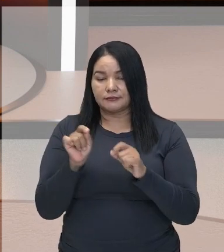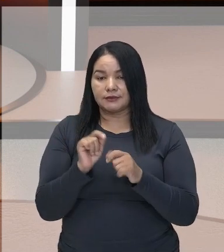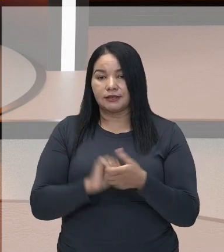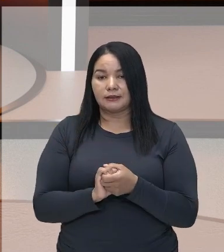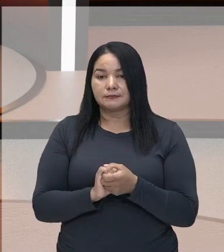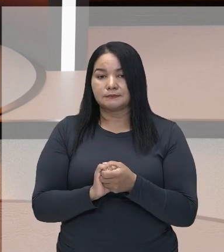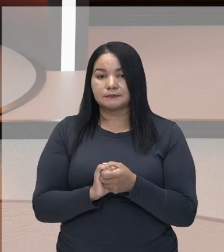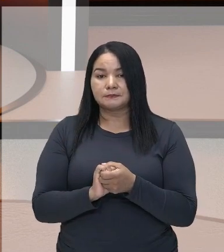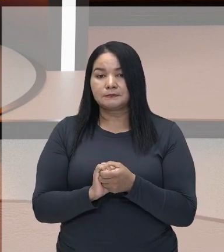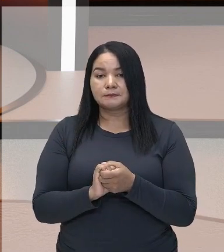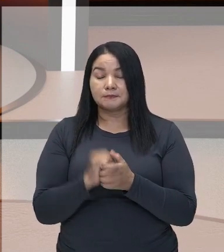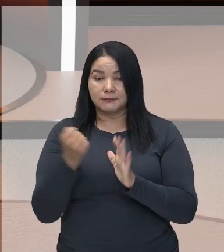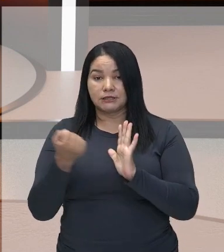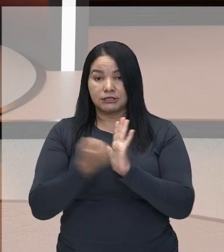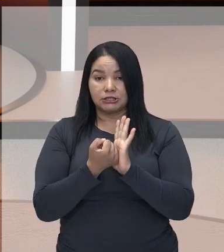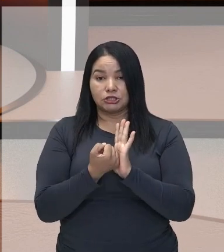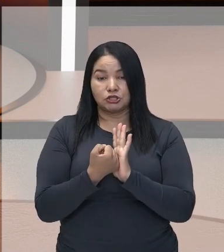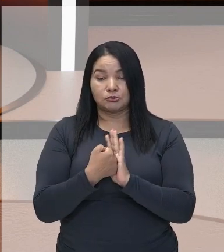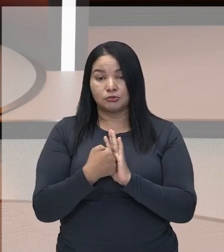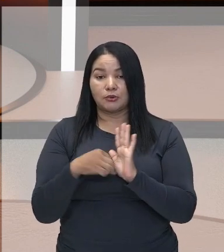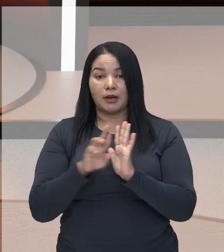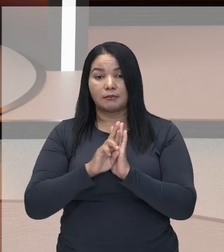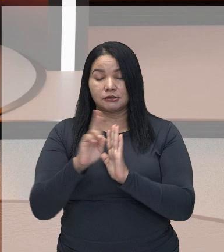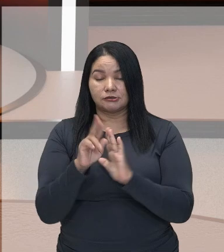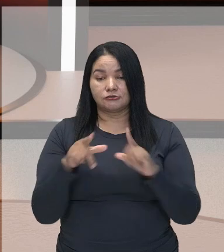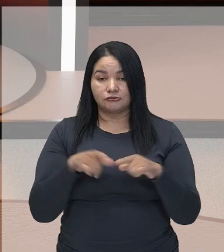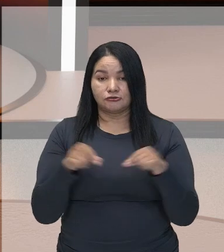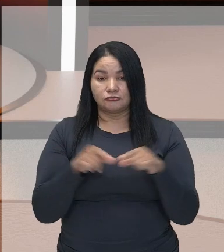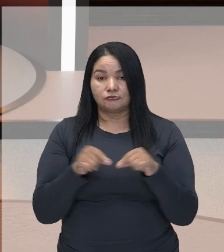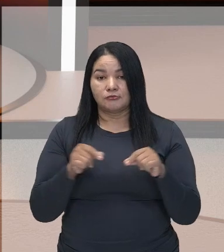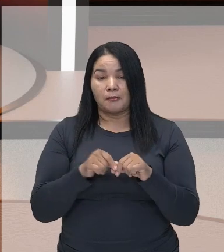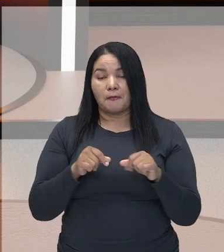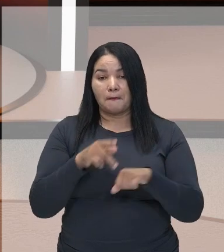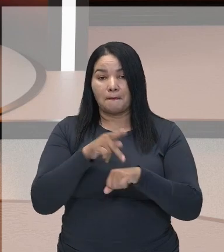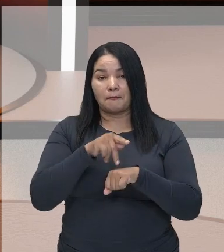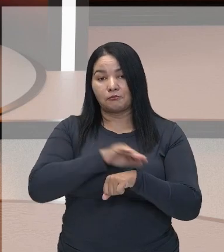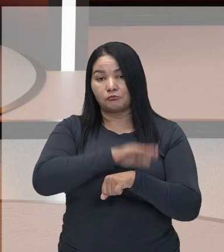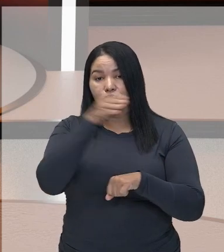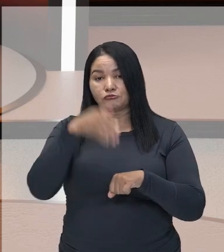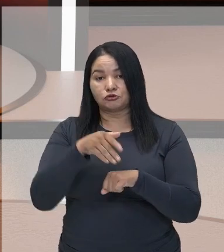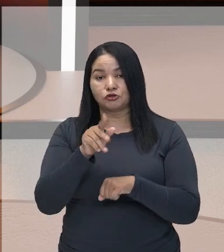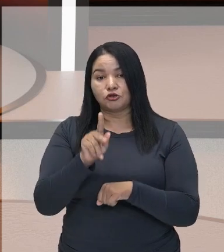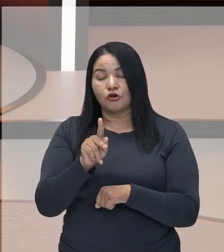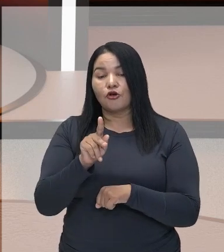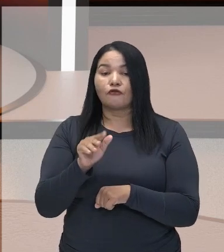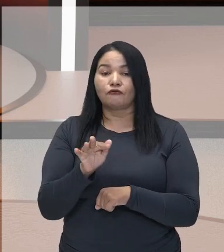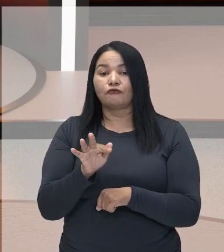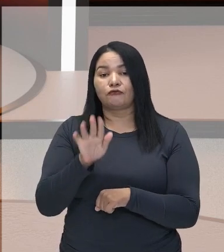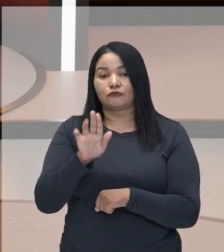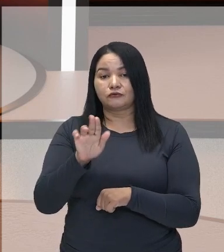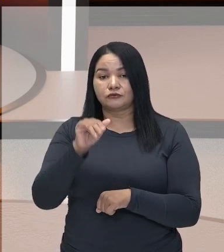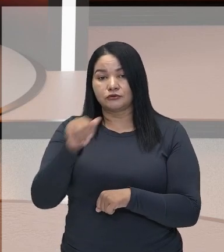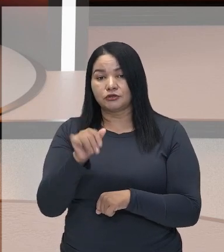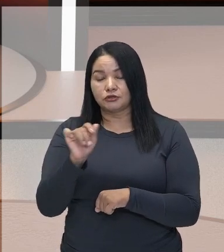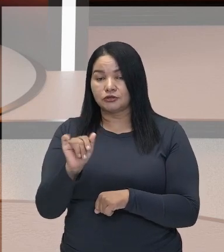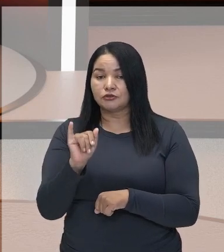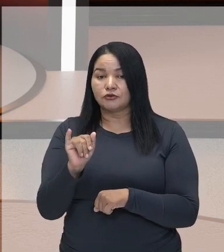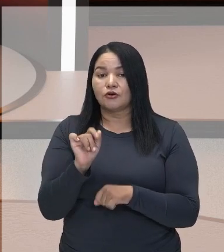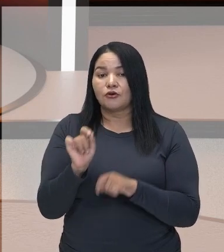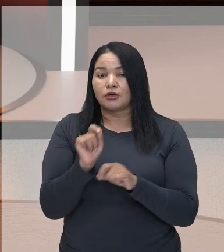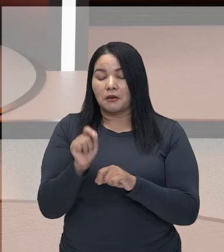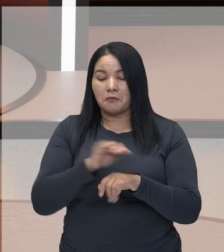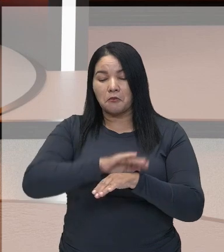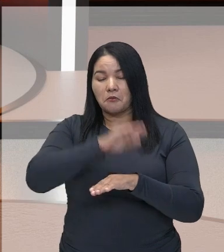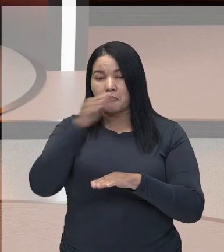símbolos que mais representa o Japão, que é o Monte Fuji. O Monte Fuji, que hoje é a montanha mais alta do Japão,